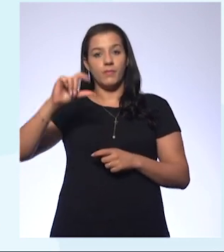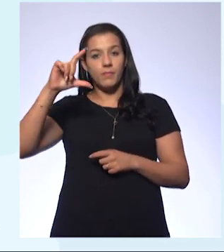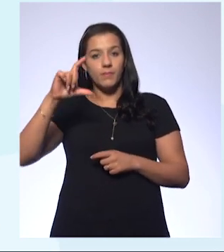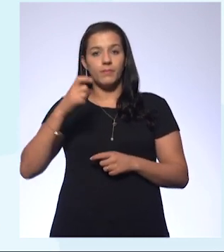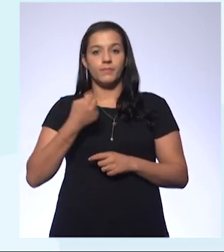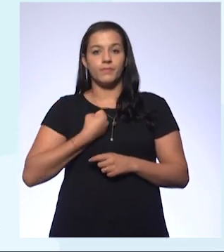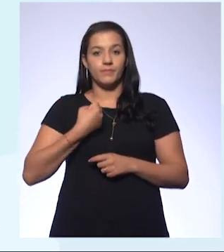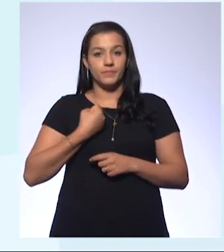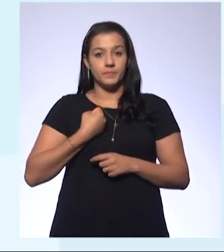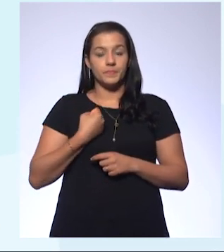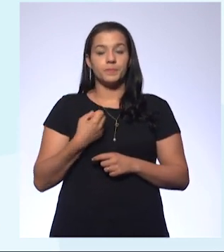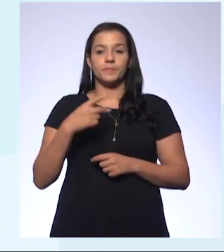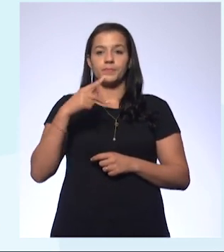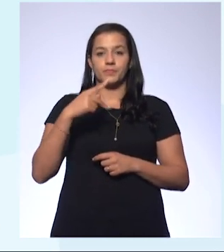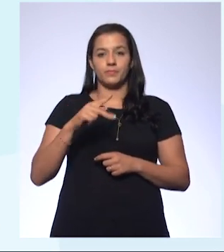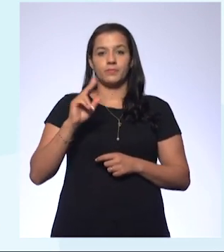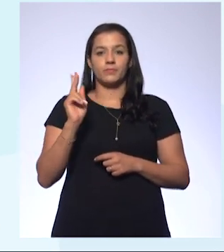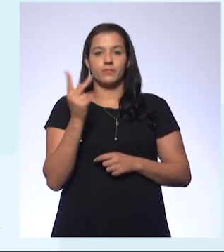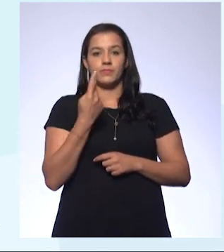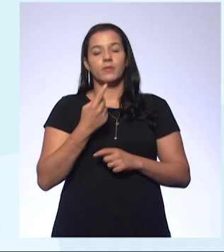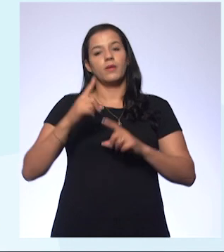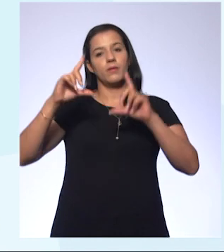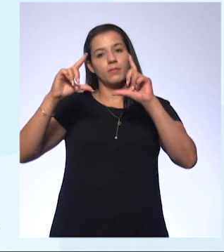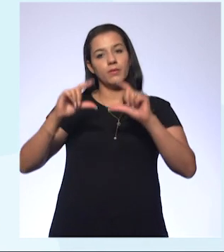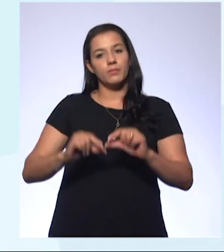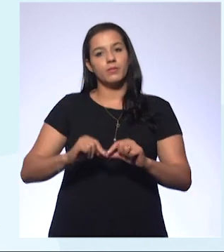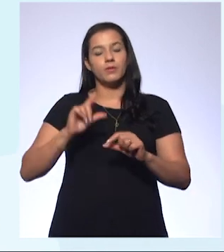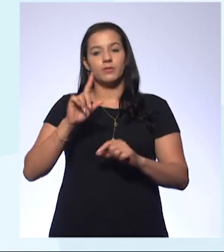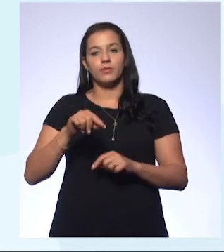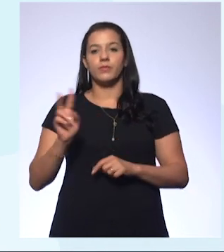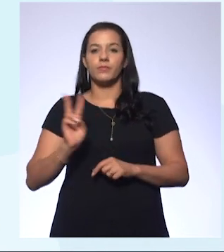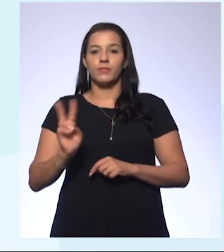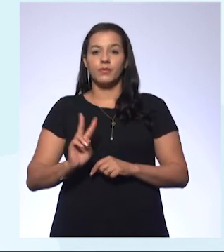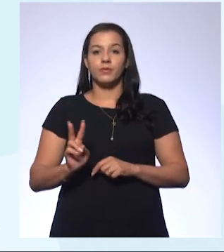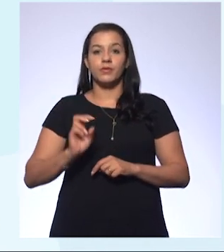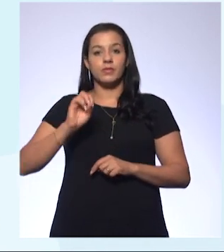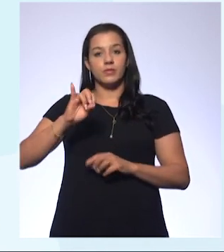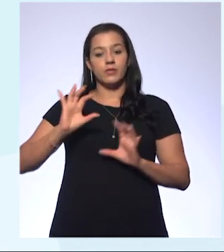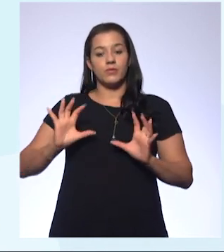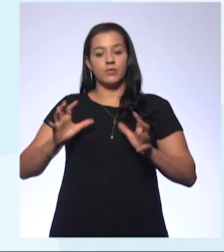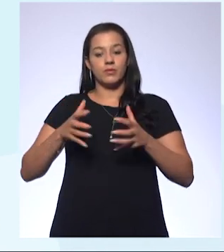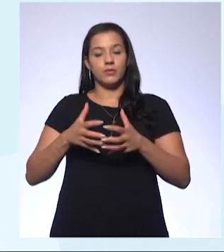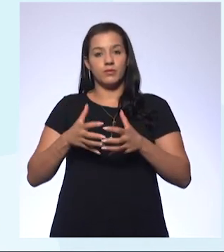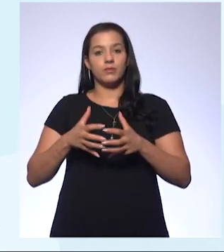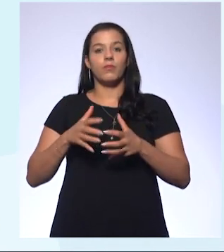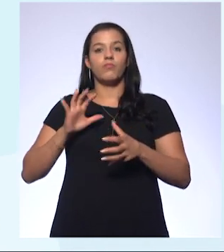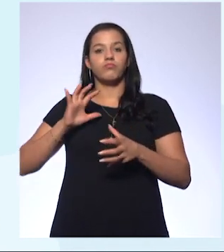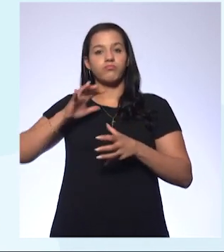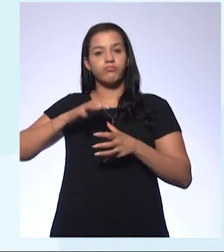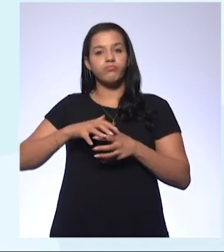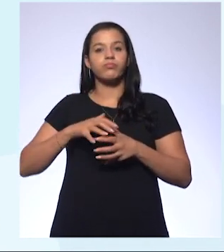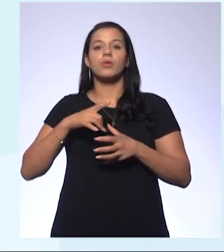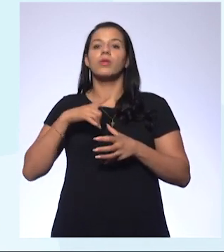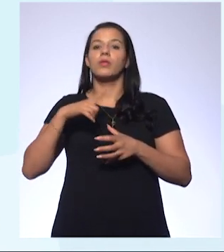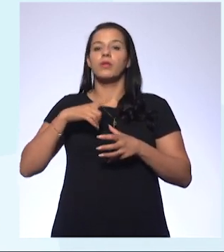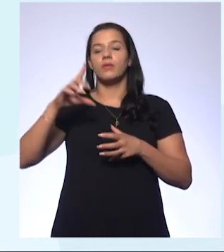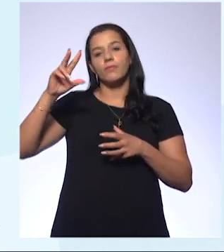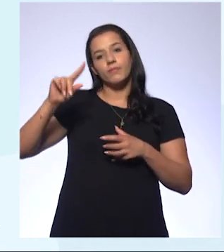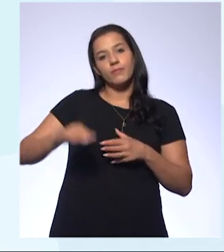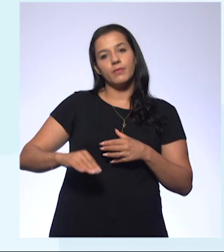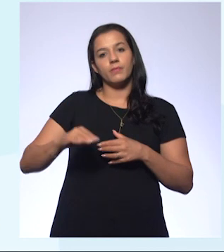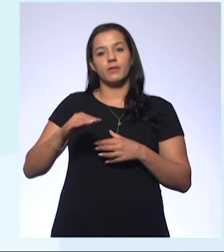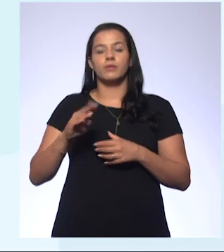no caso do pH, mais baixo vai ser o valor. Se a concentração for aumentando, mais baixo vai ser o valor do pH.